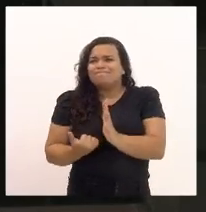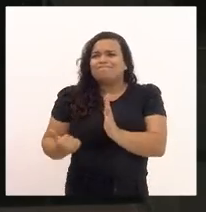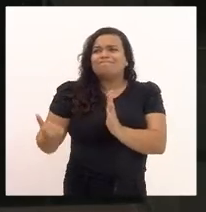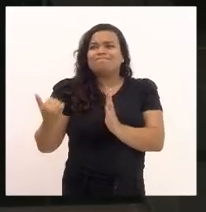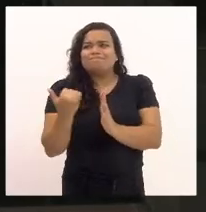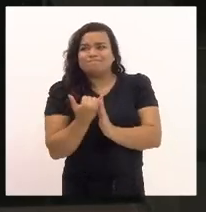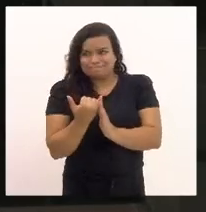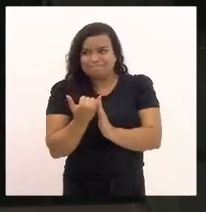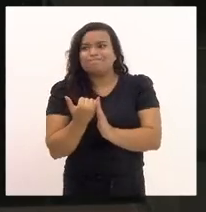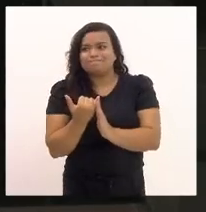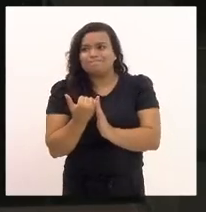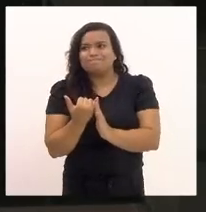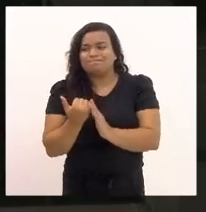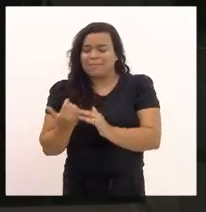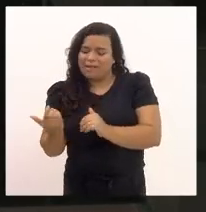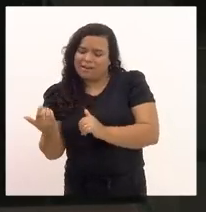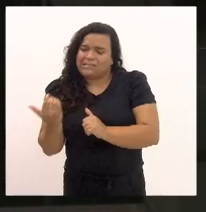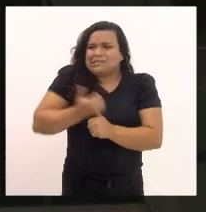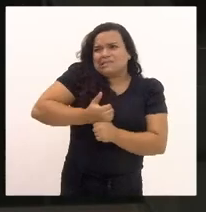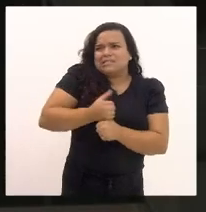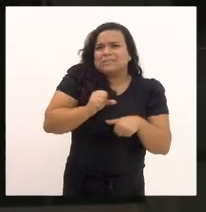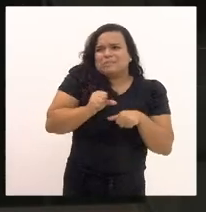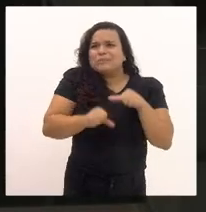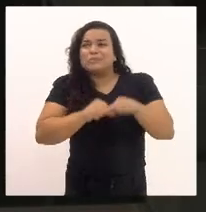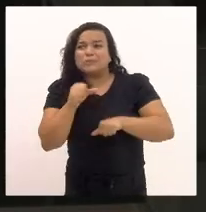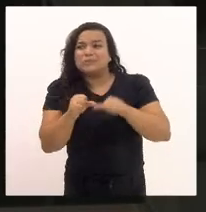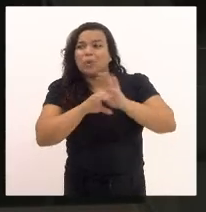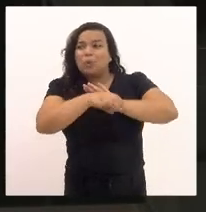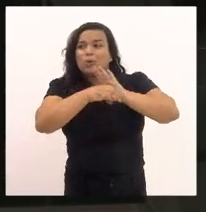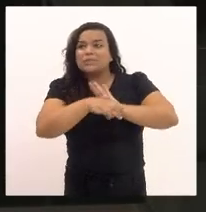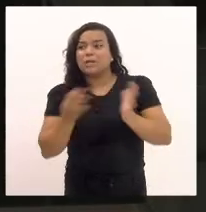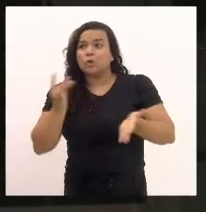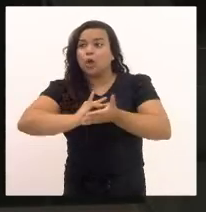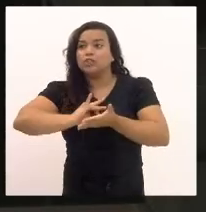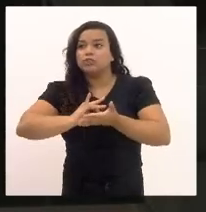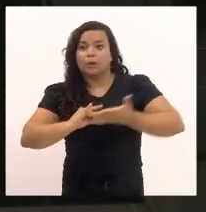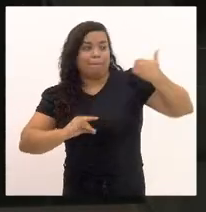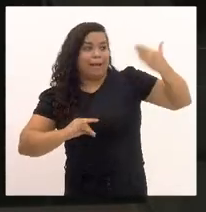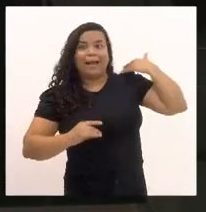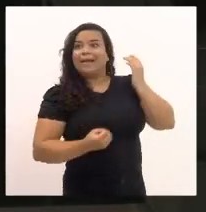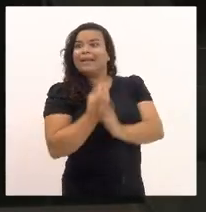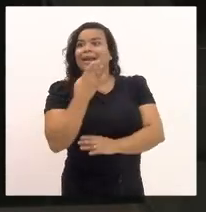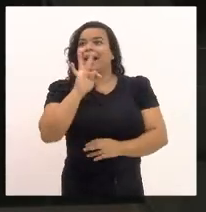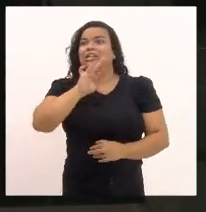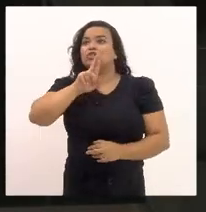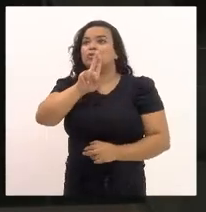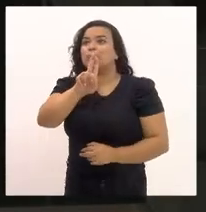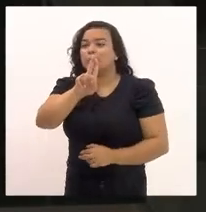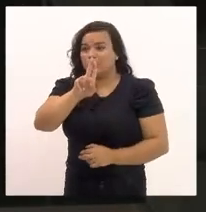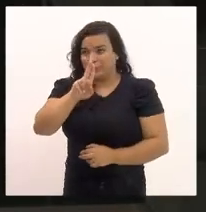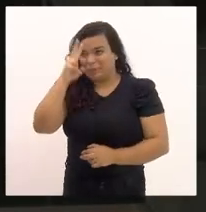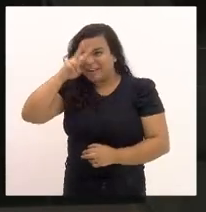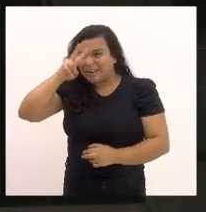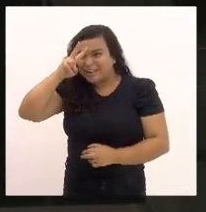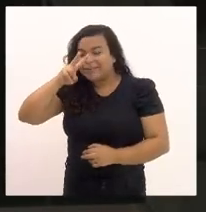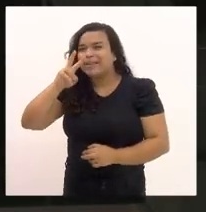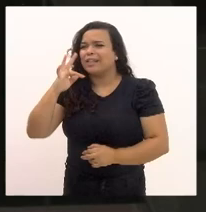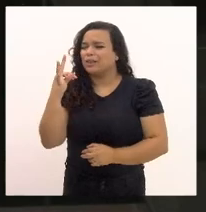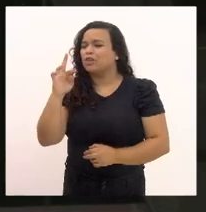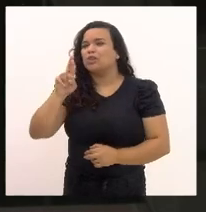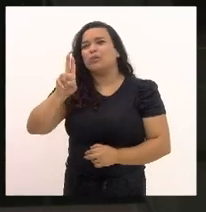conceito original da criação da própria TRU. Então, estou levantando essas lebres,